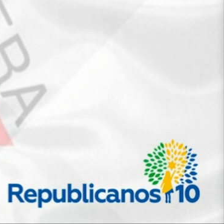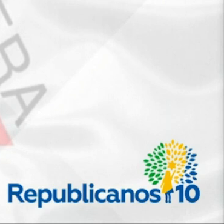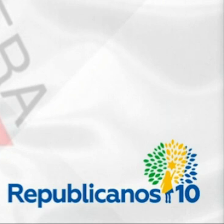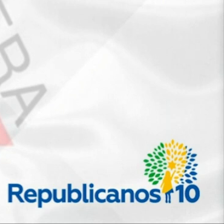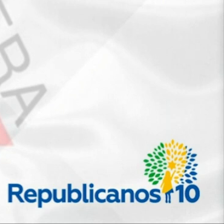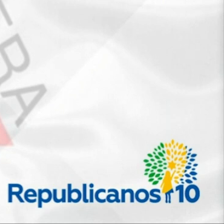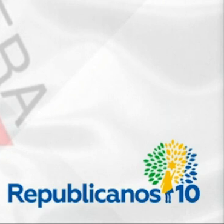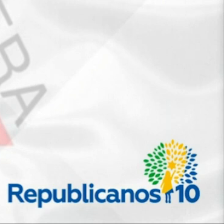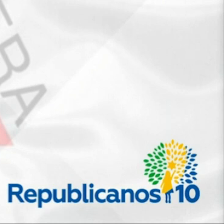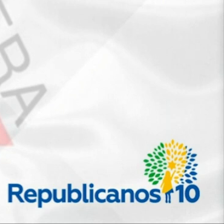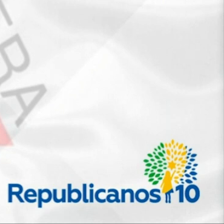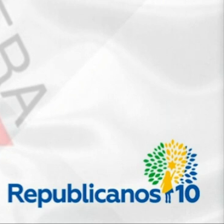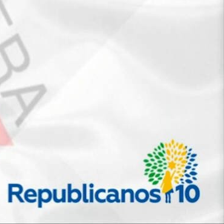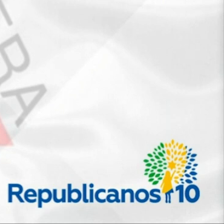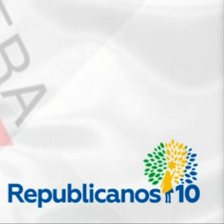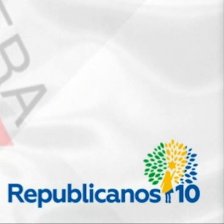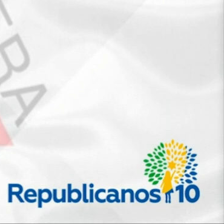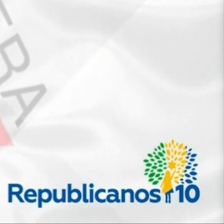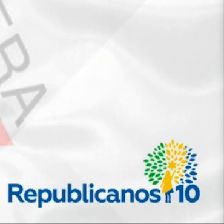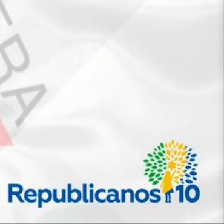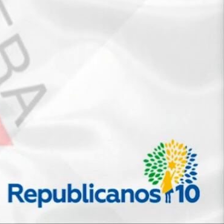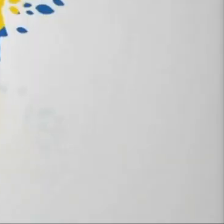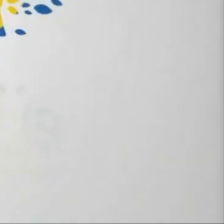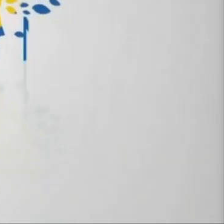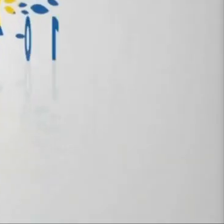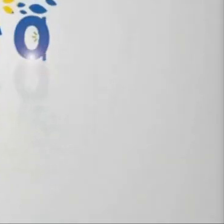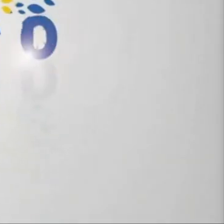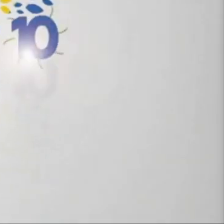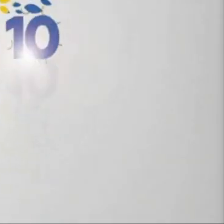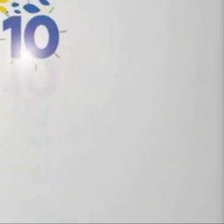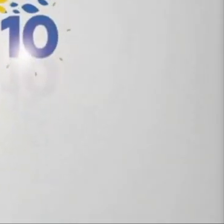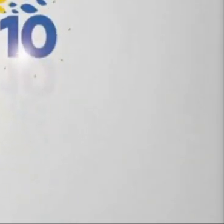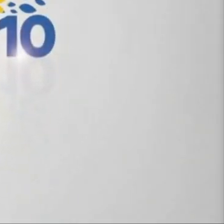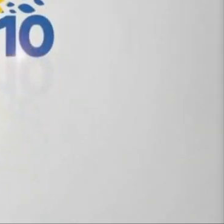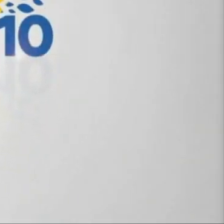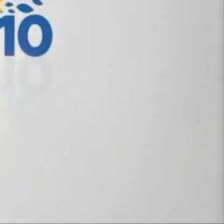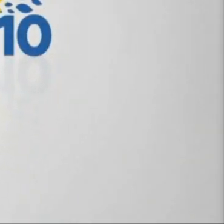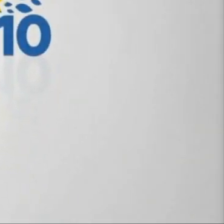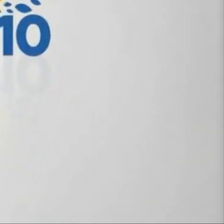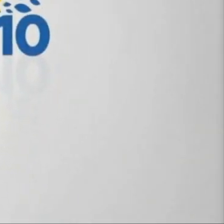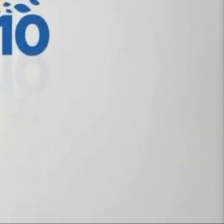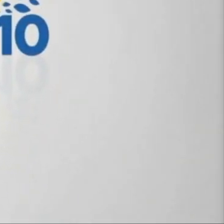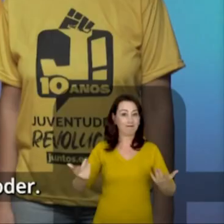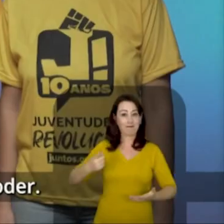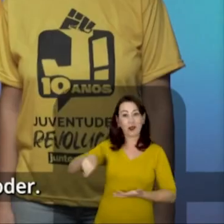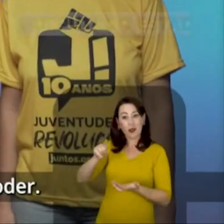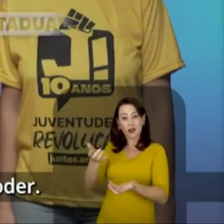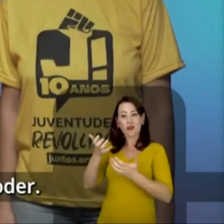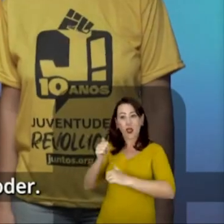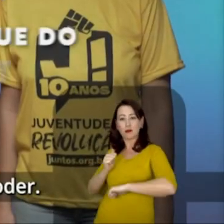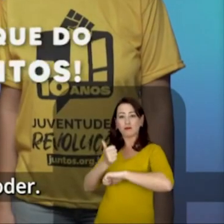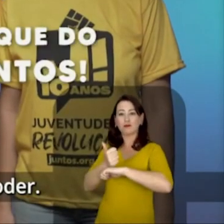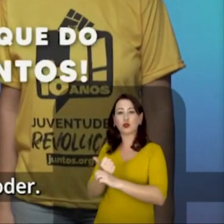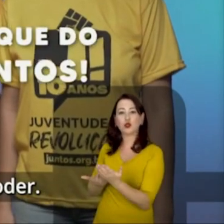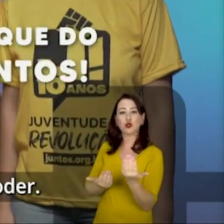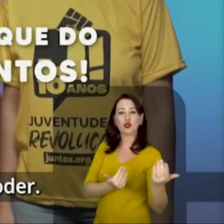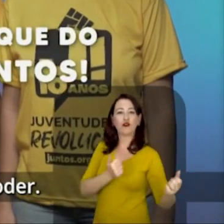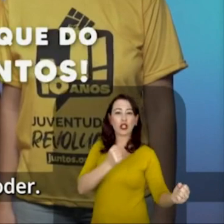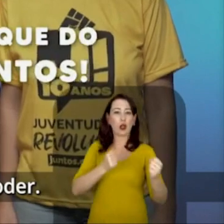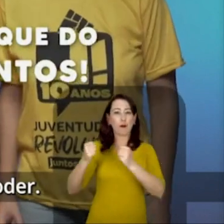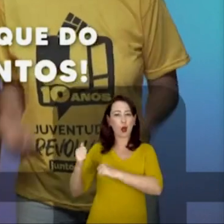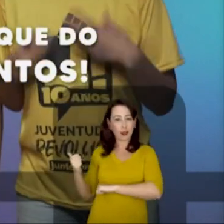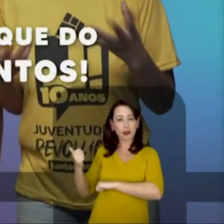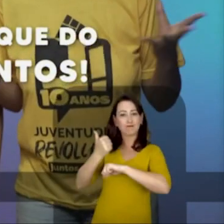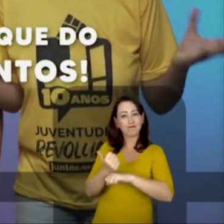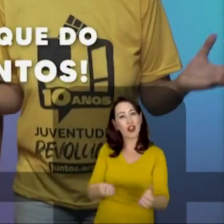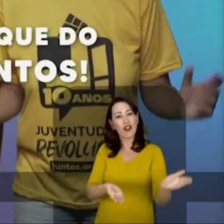Marilza de Fátima, 10, 177. Republicanos é 10. Queremos a juventude no espaço de